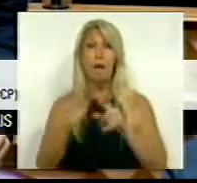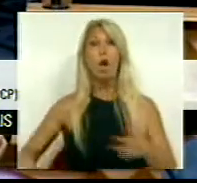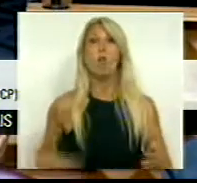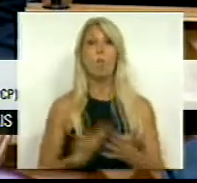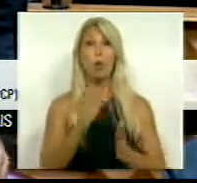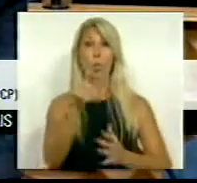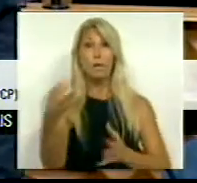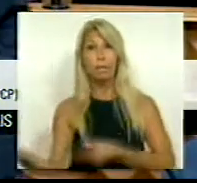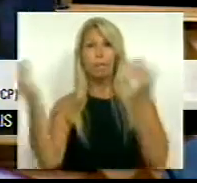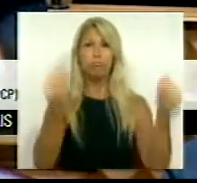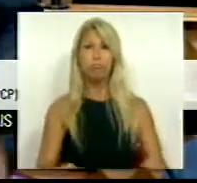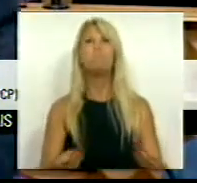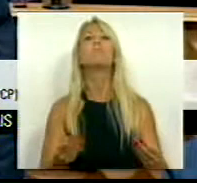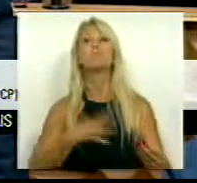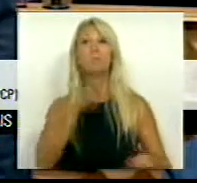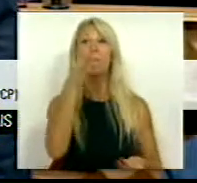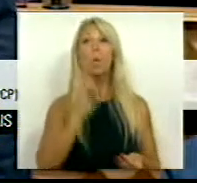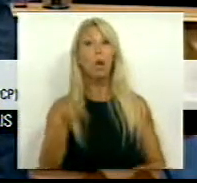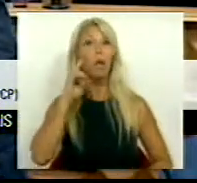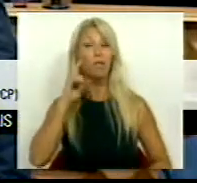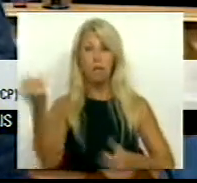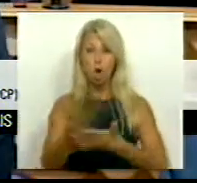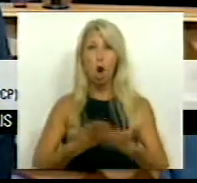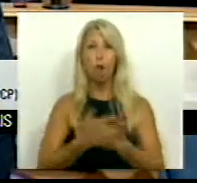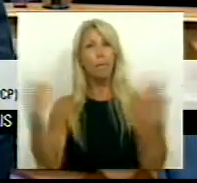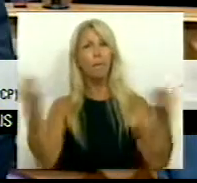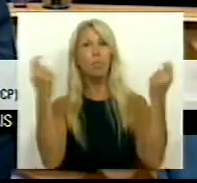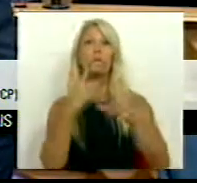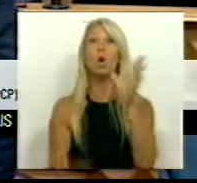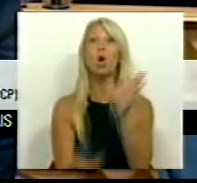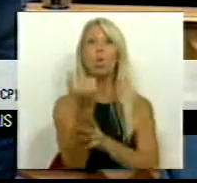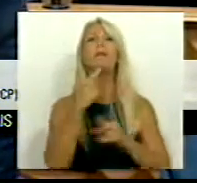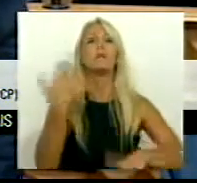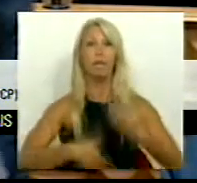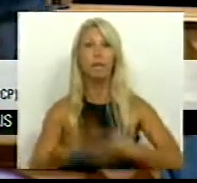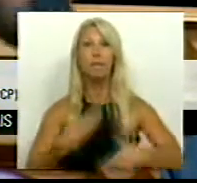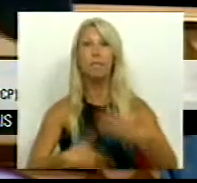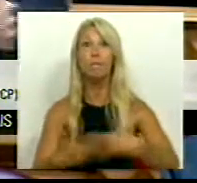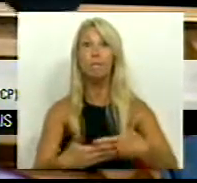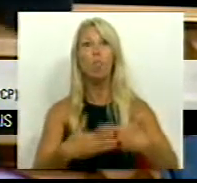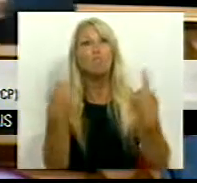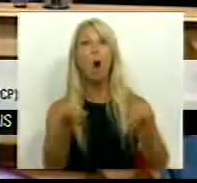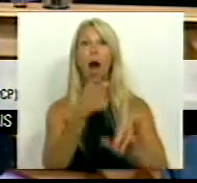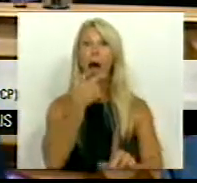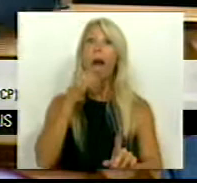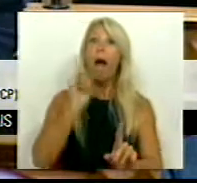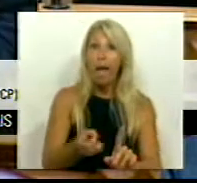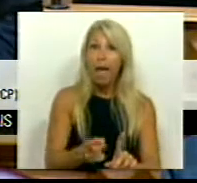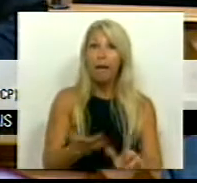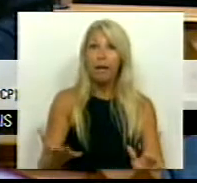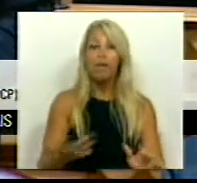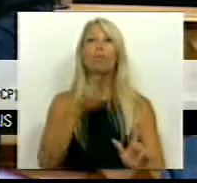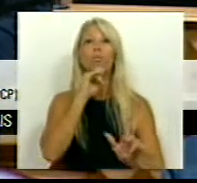apresenta significam defender a economia, promover a sua recuperação e dinamização e só assim é que é possível